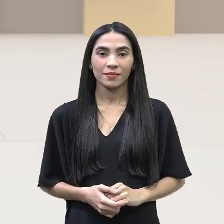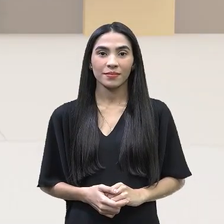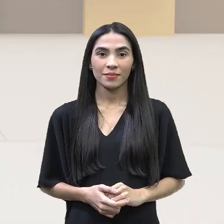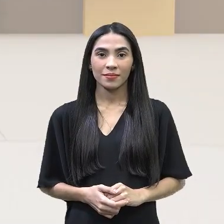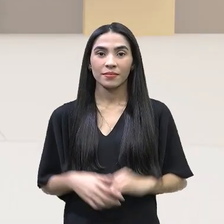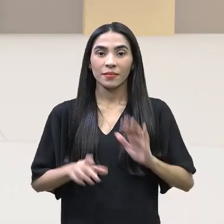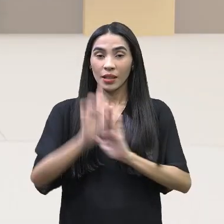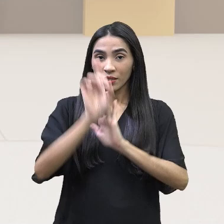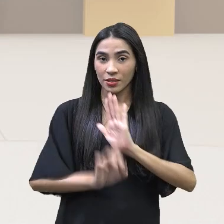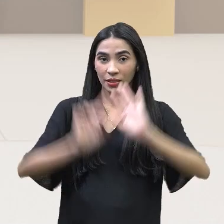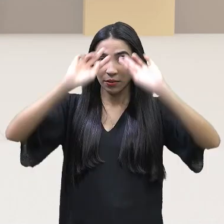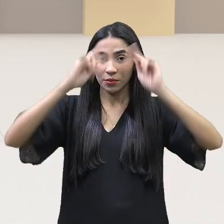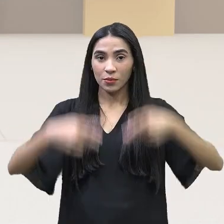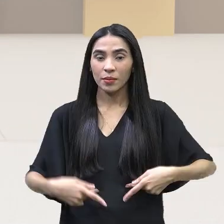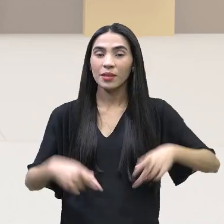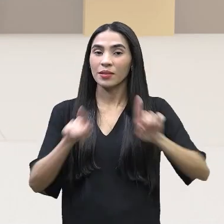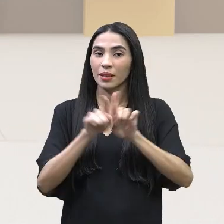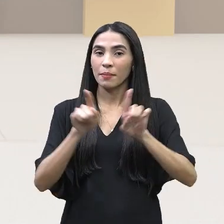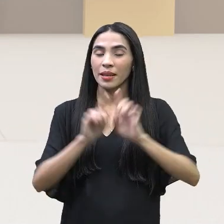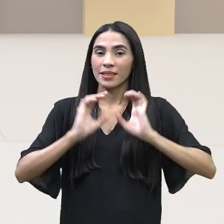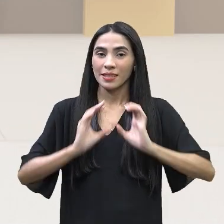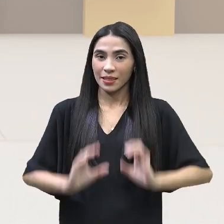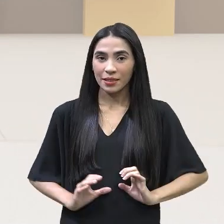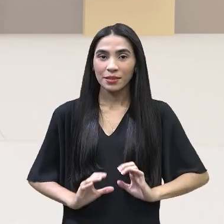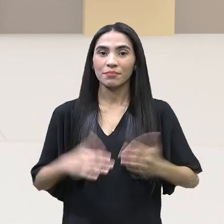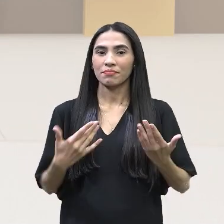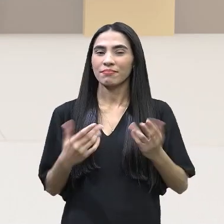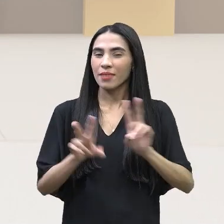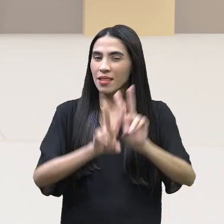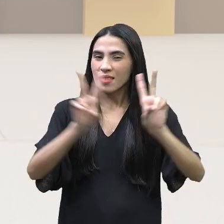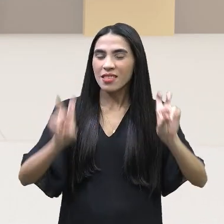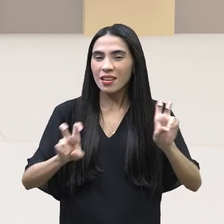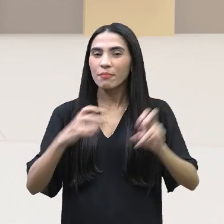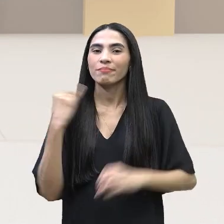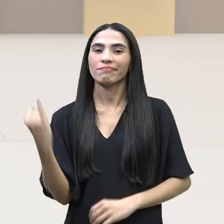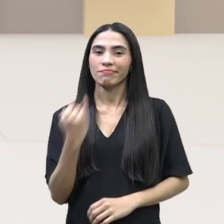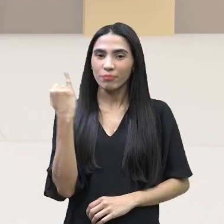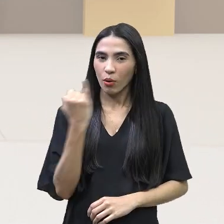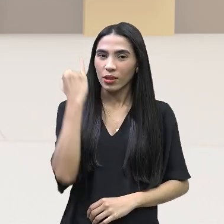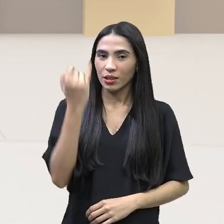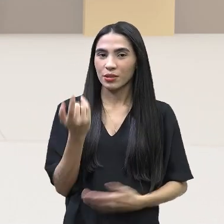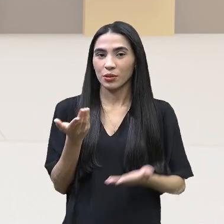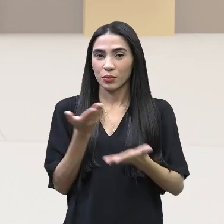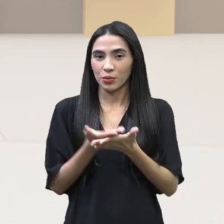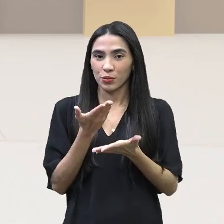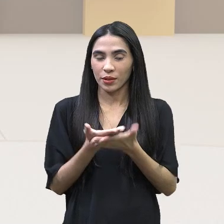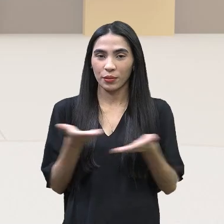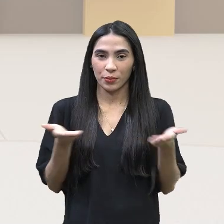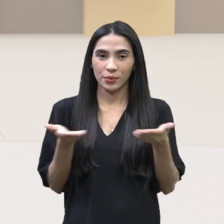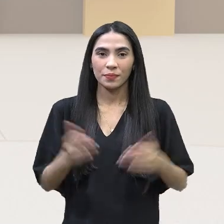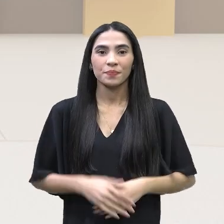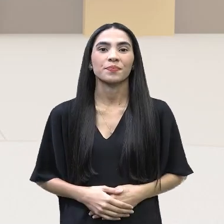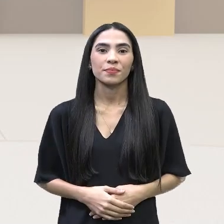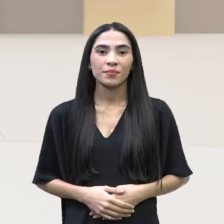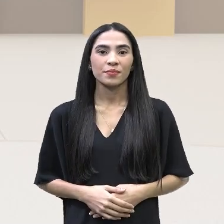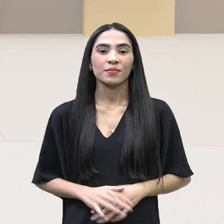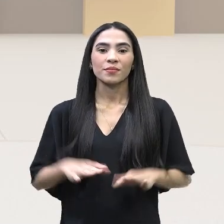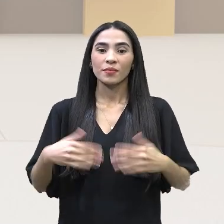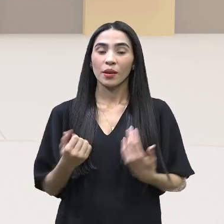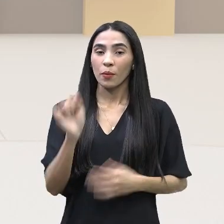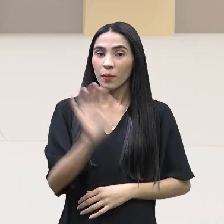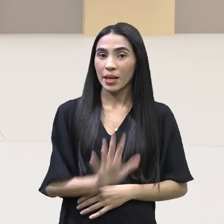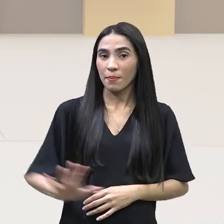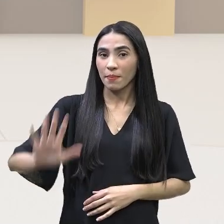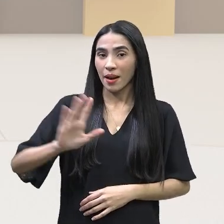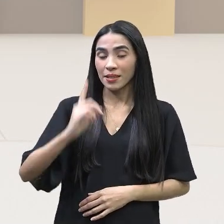Direitos Humanos e Cidadania. Olha só que tema importante nós vamos conversar aqui. Nós estamos vendo